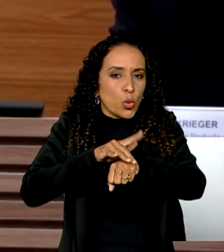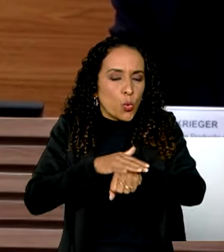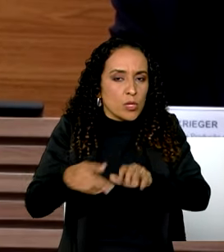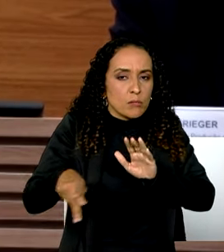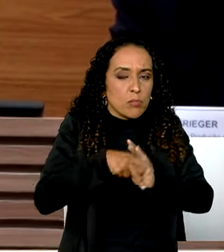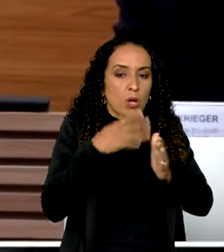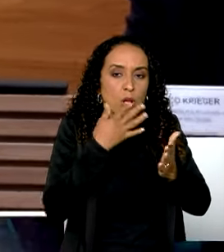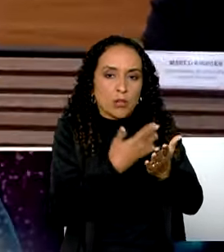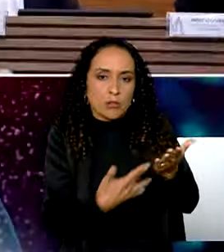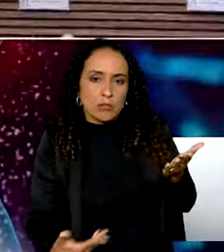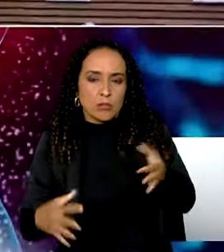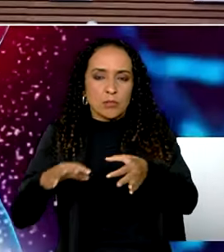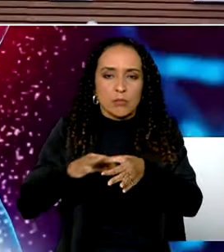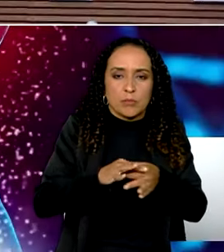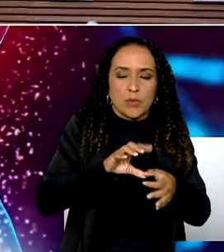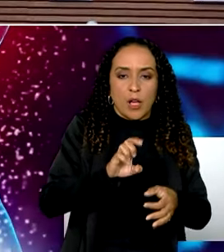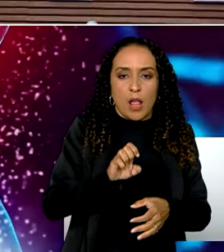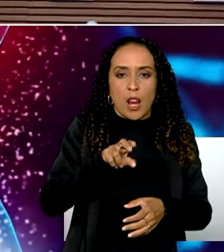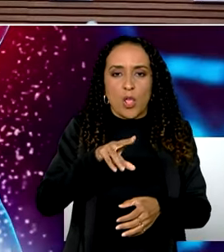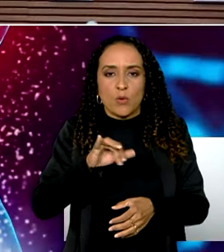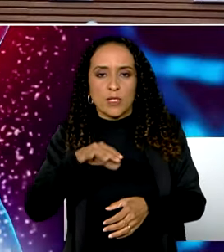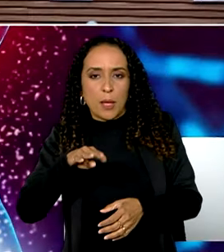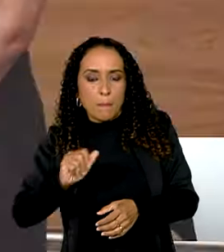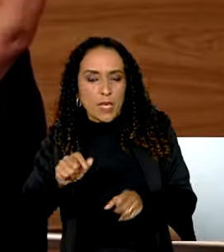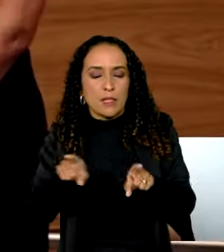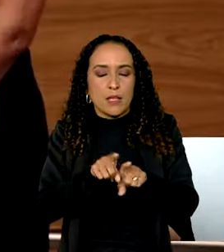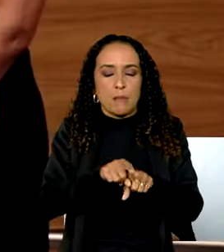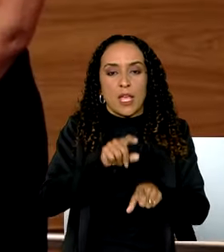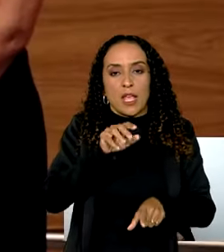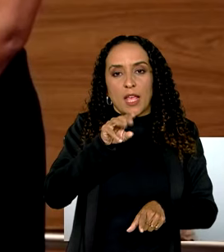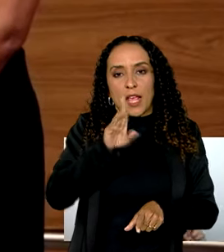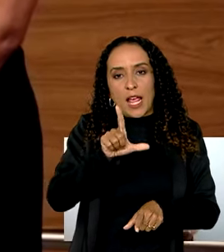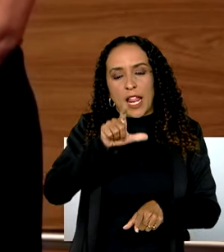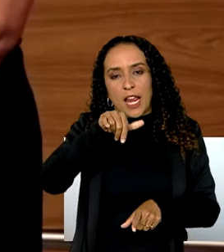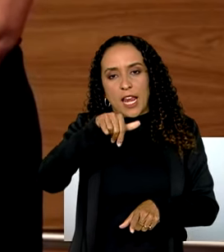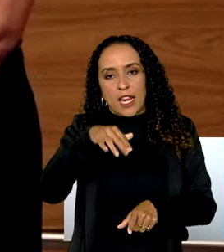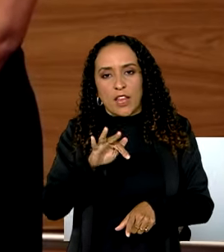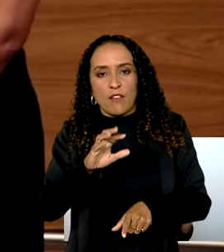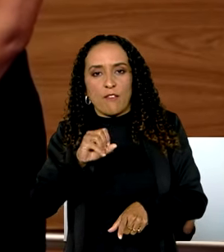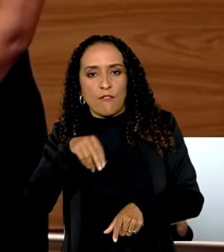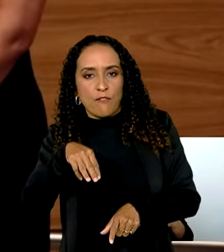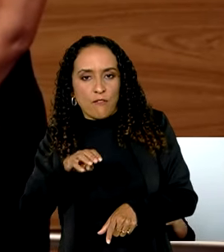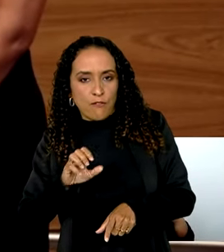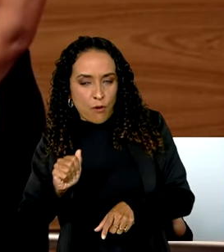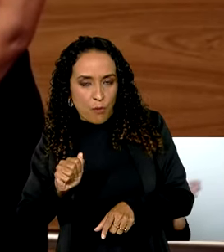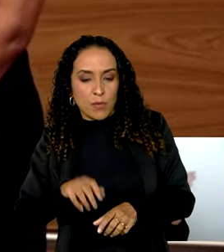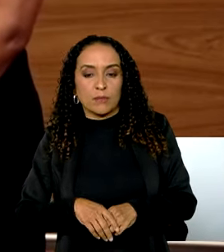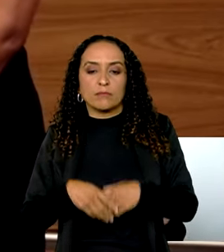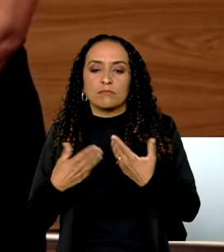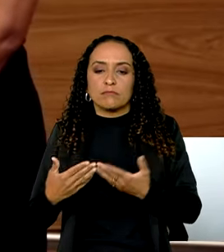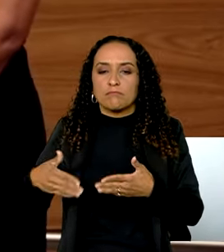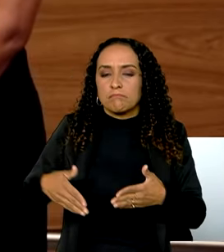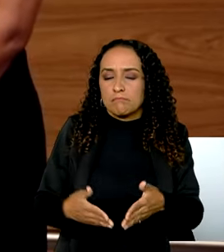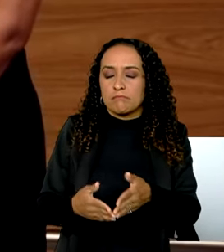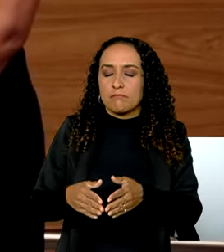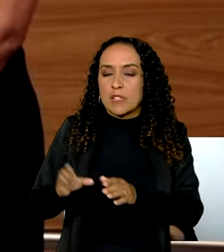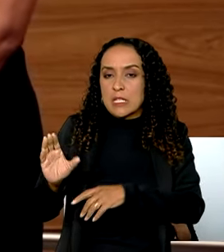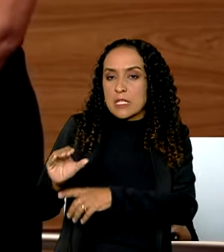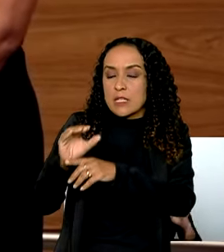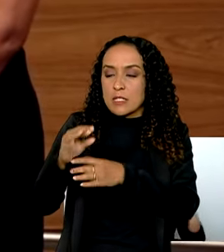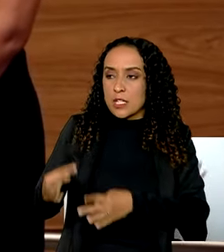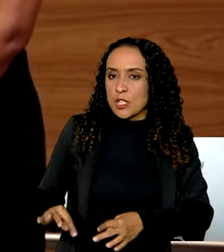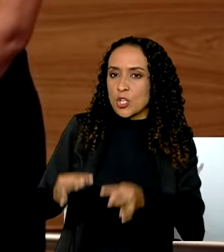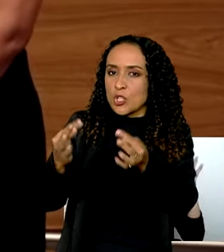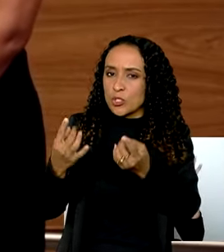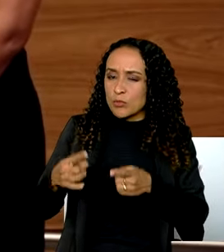ao sangue, como leucemia e linfoma. Um caminho de investigação de ciência e tecnologia com